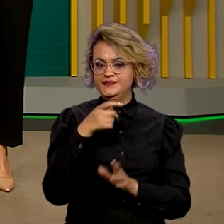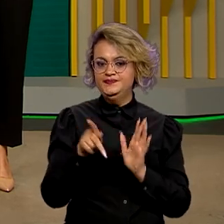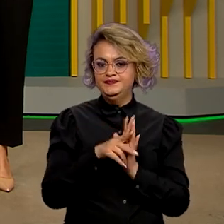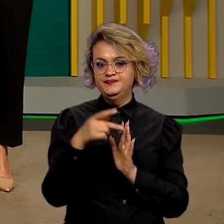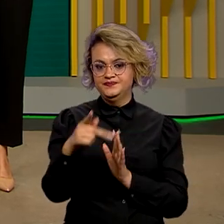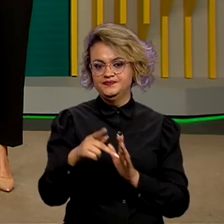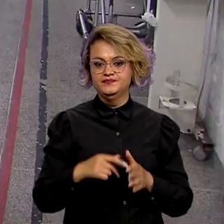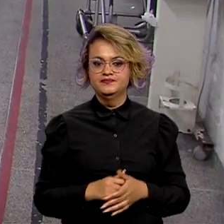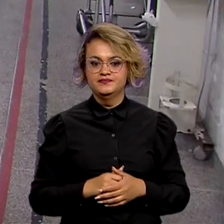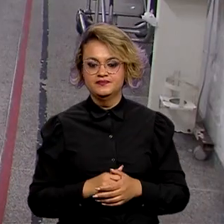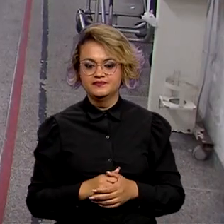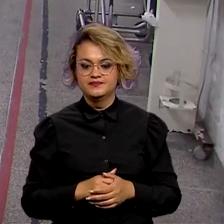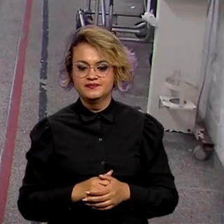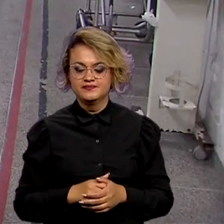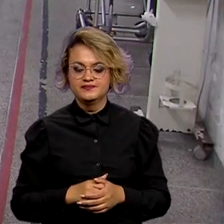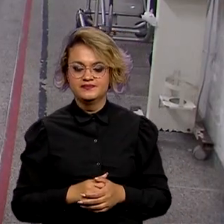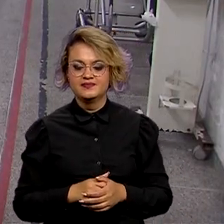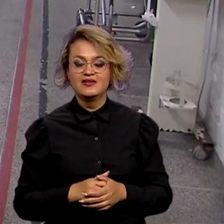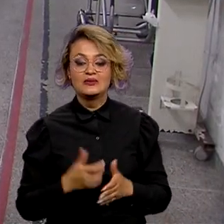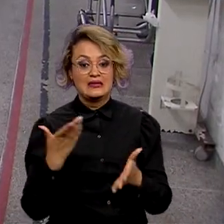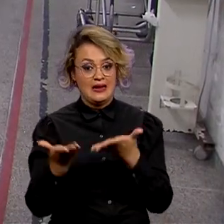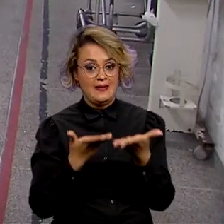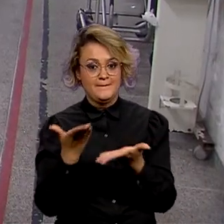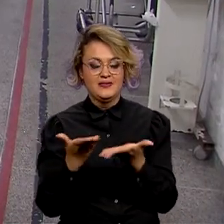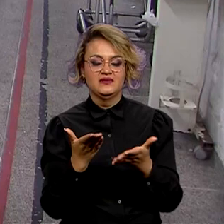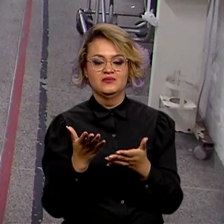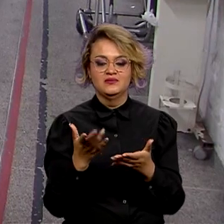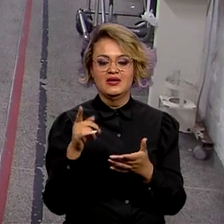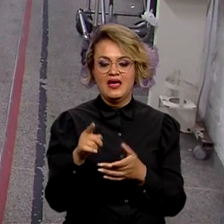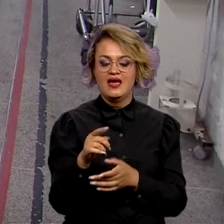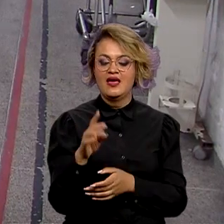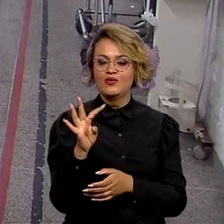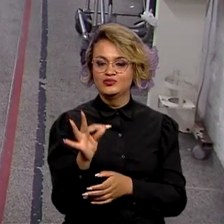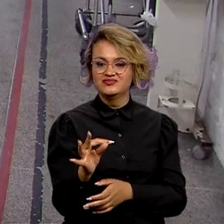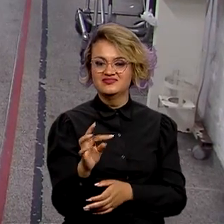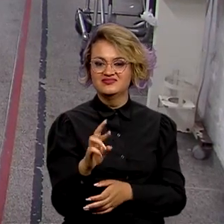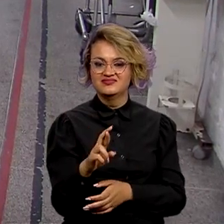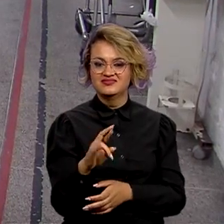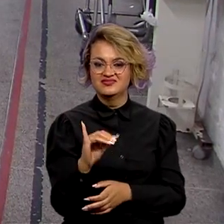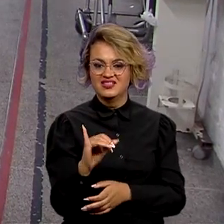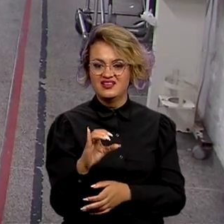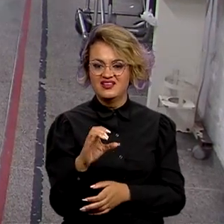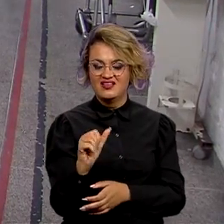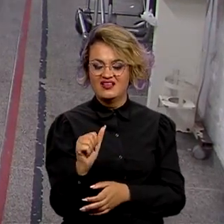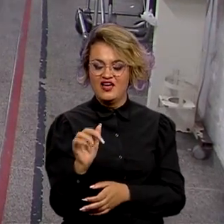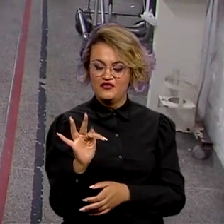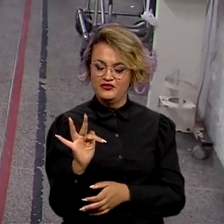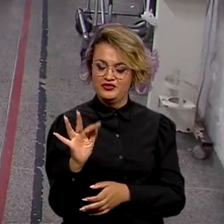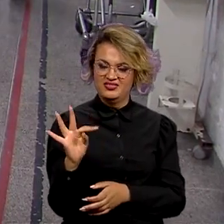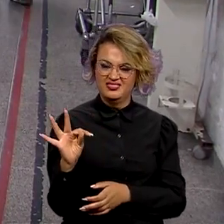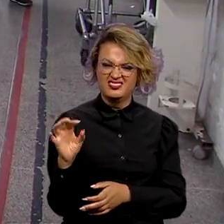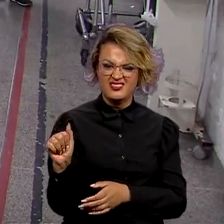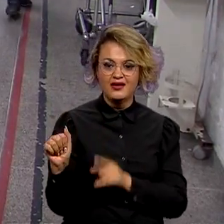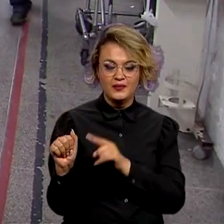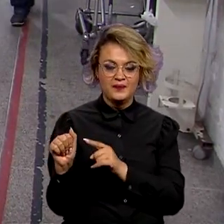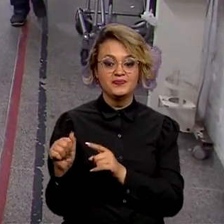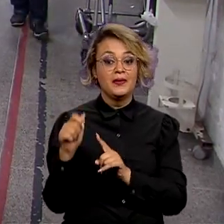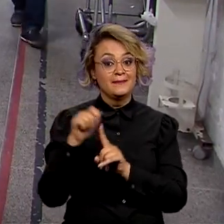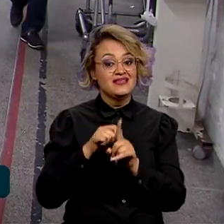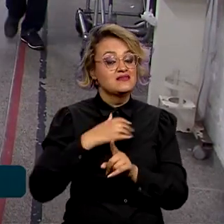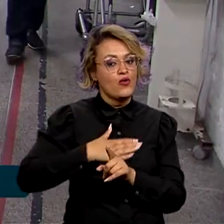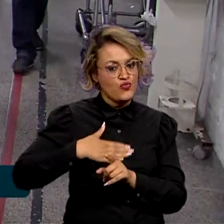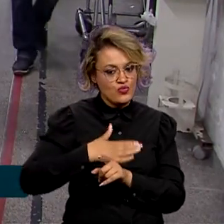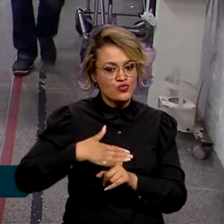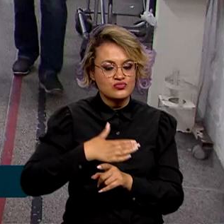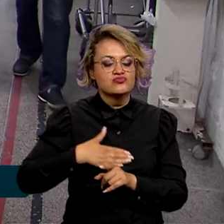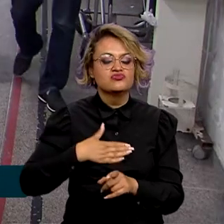inovador. O novo tratamento é o Tricafta, também chamado de terapia tripla. Em agosto, ele recebeu